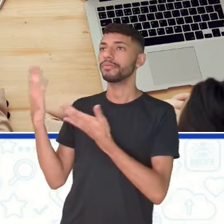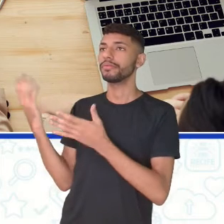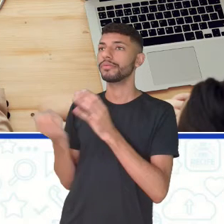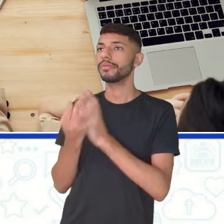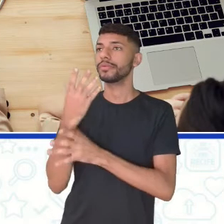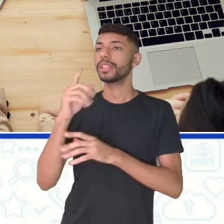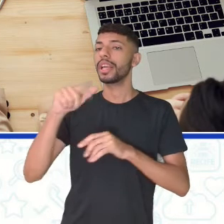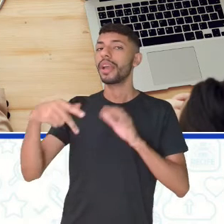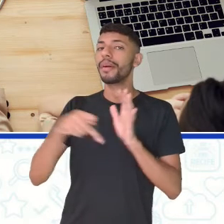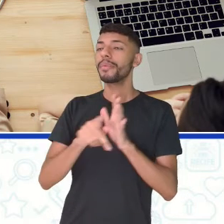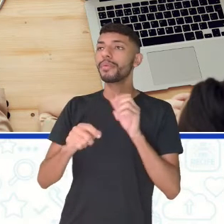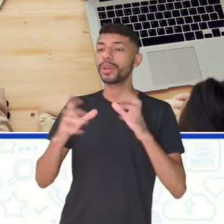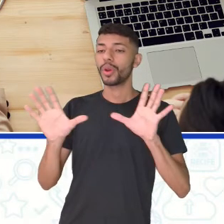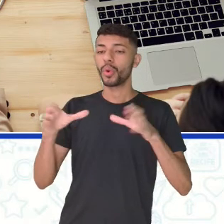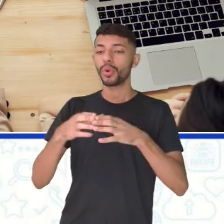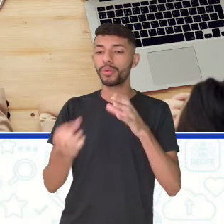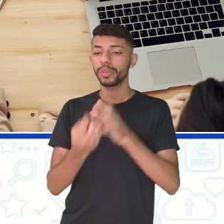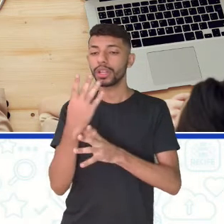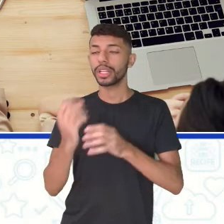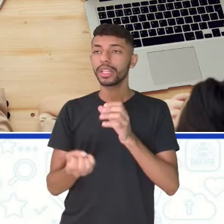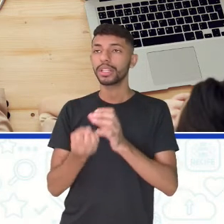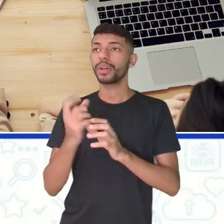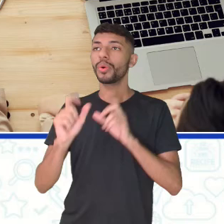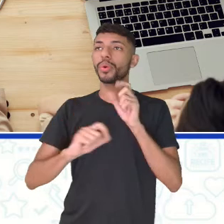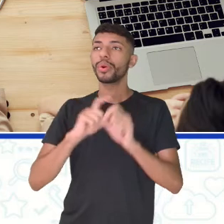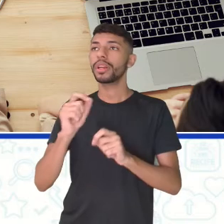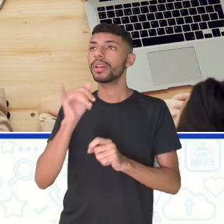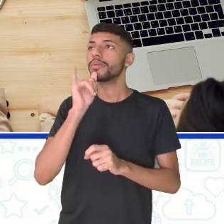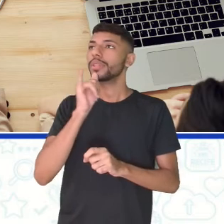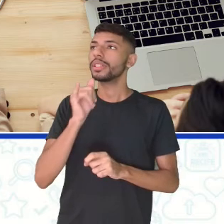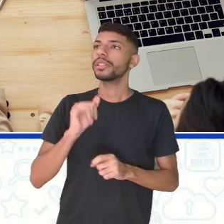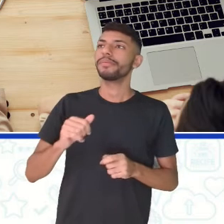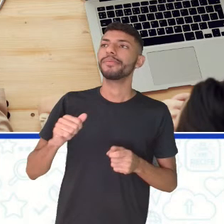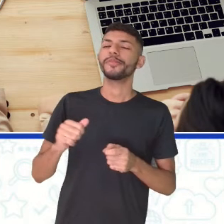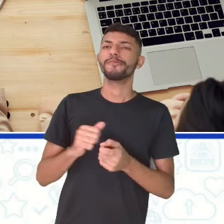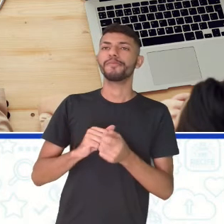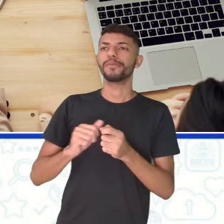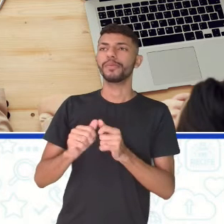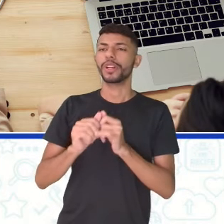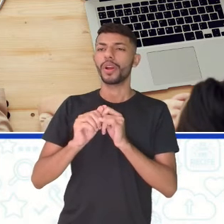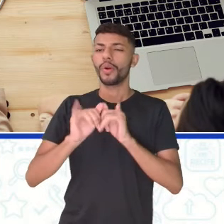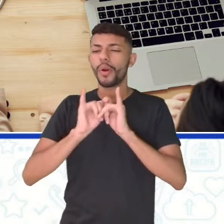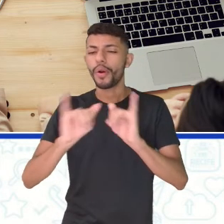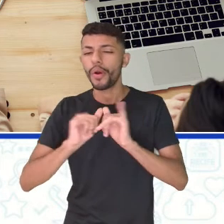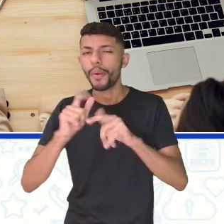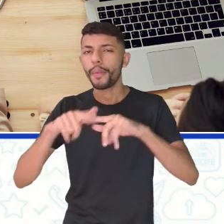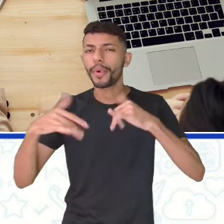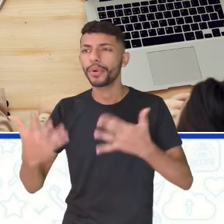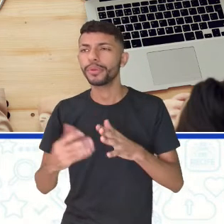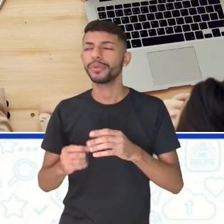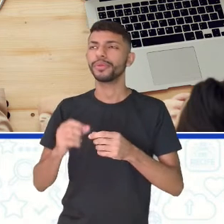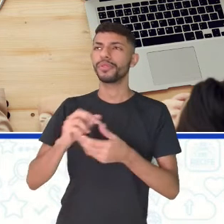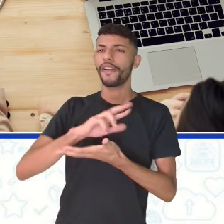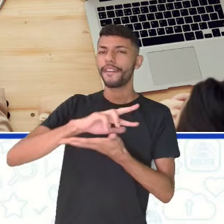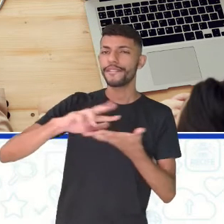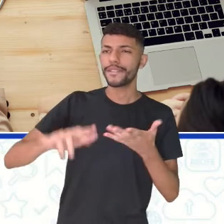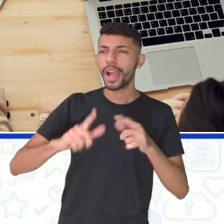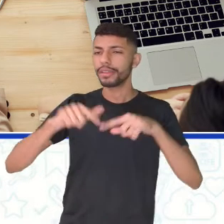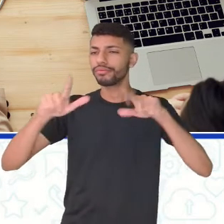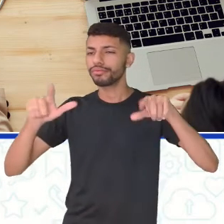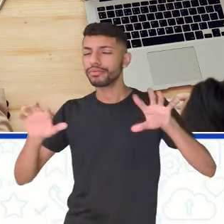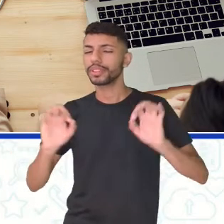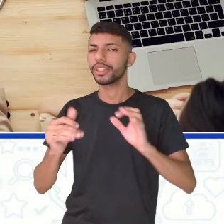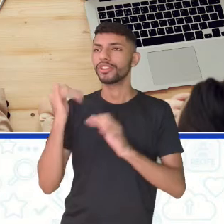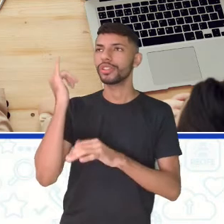é que são a equipe de criação que vai criar o lançamento de produtos, né? Variações da história, de